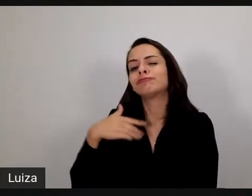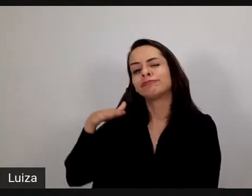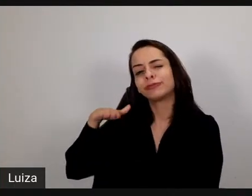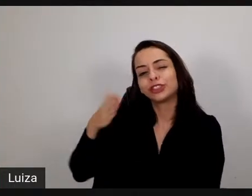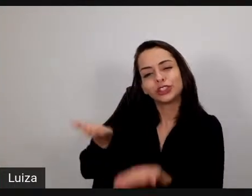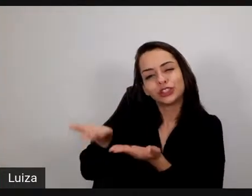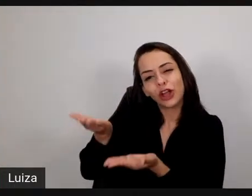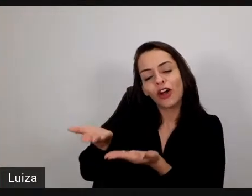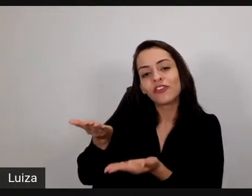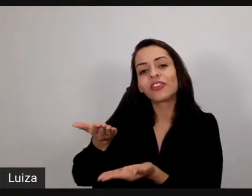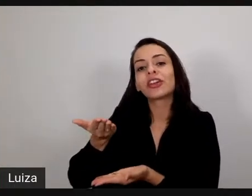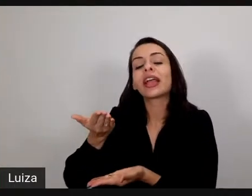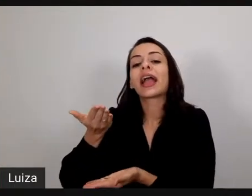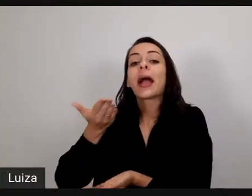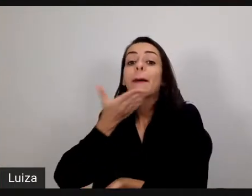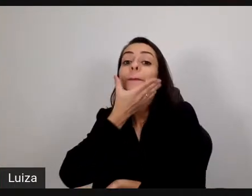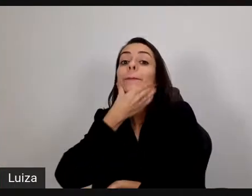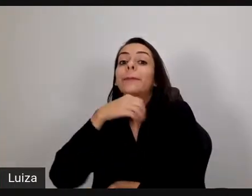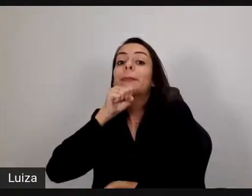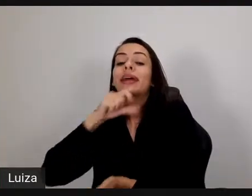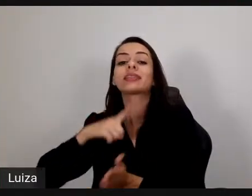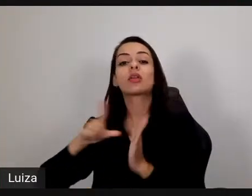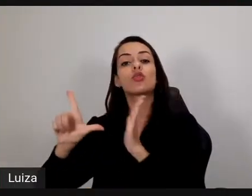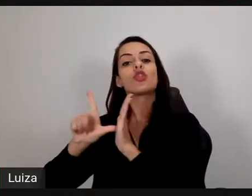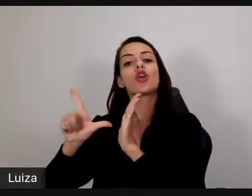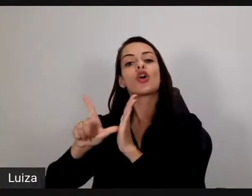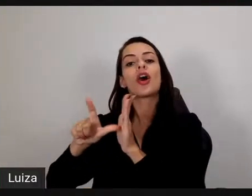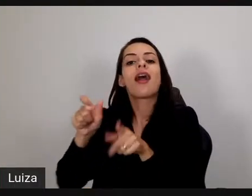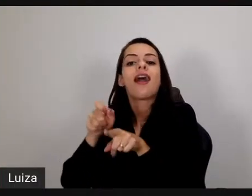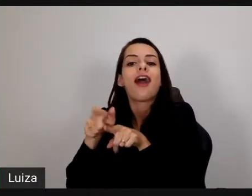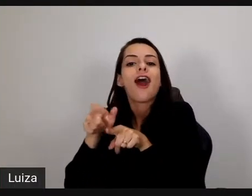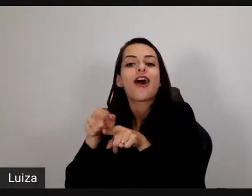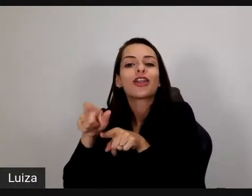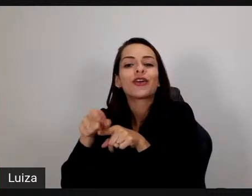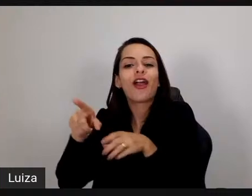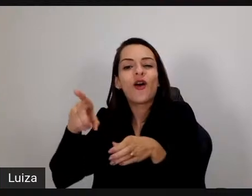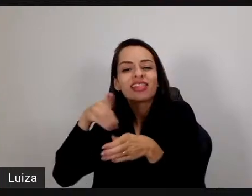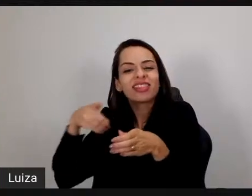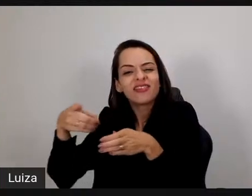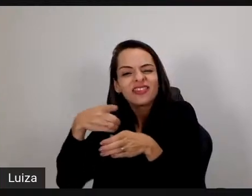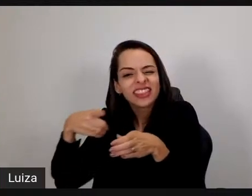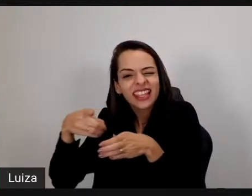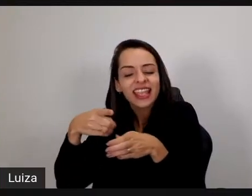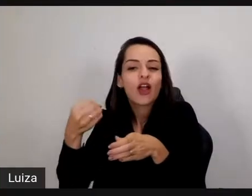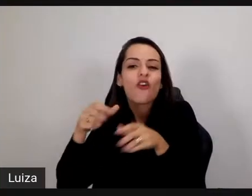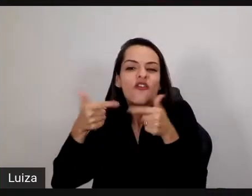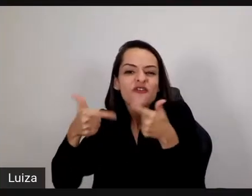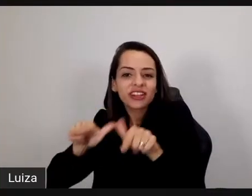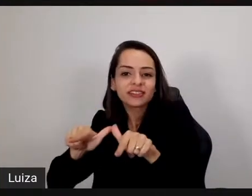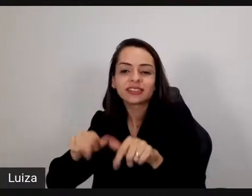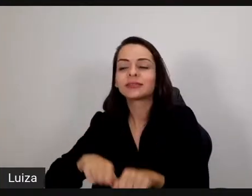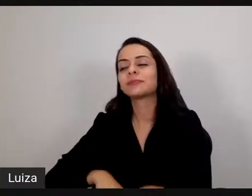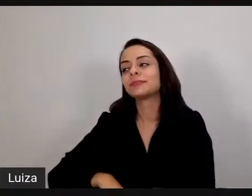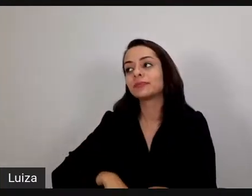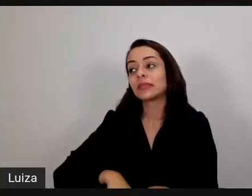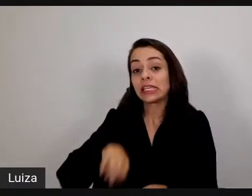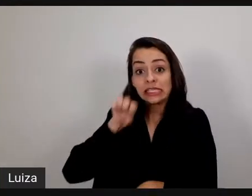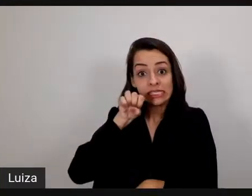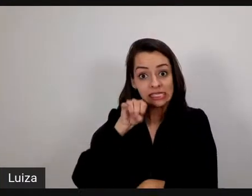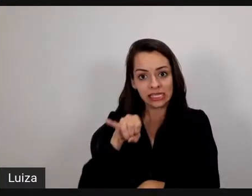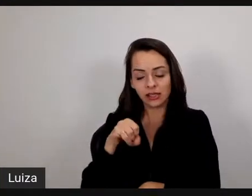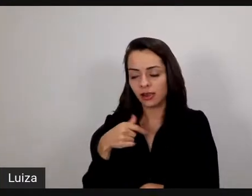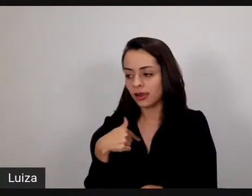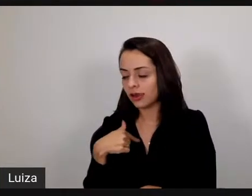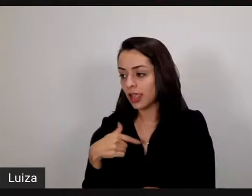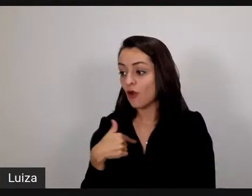semana porque senão eu não conseguia ver eu tinha que ver filme durante a semana quando ele não era alocado eu ficava torcendo não